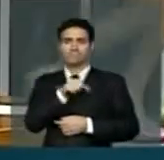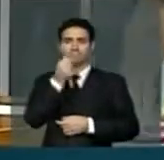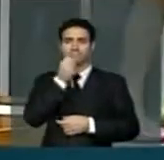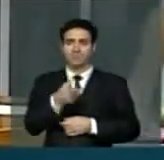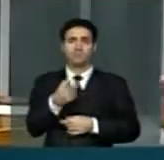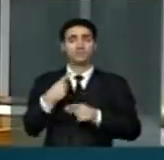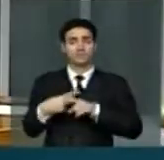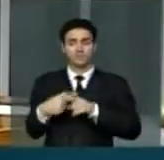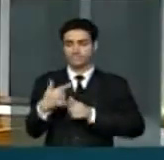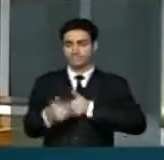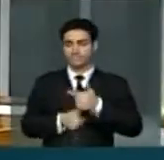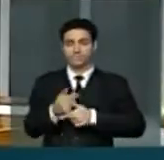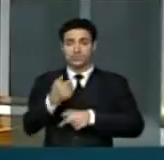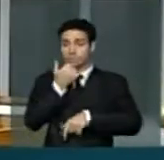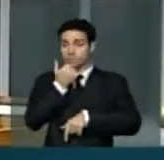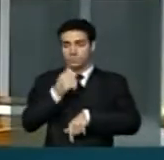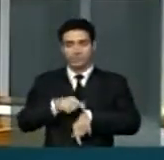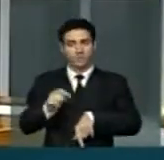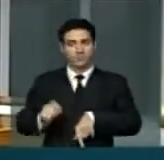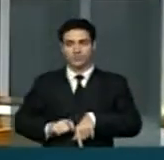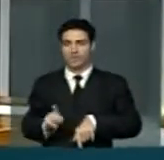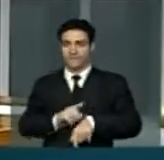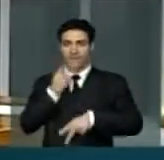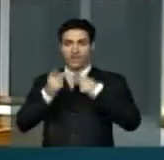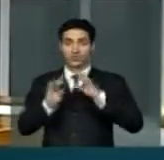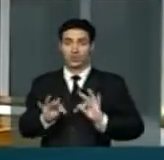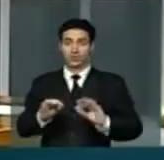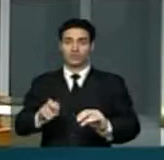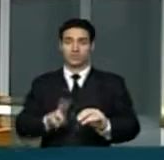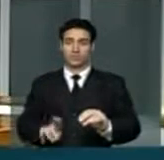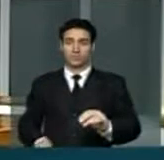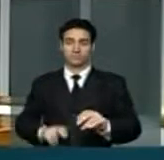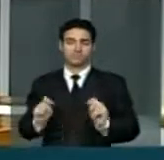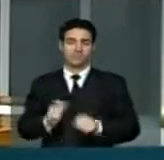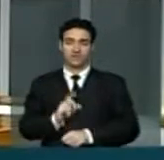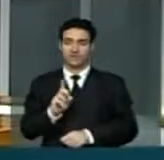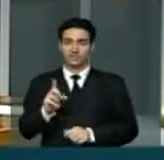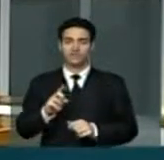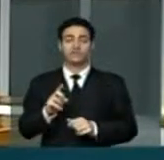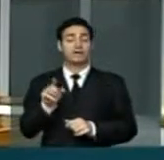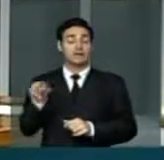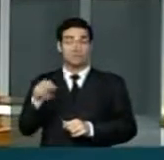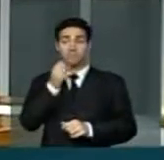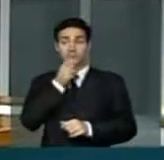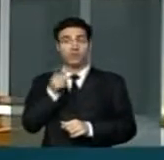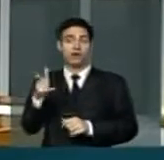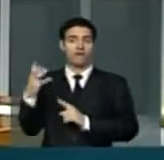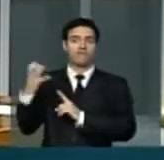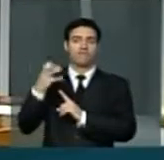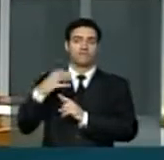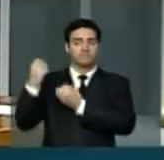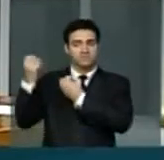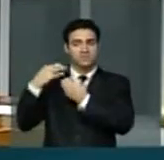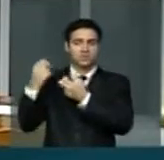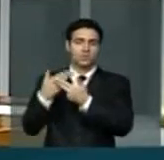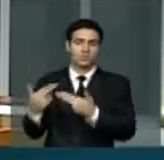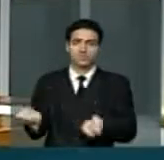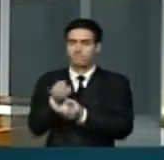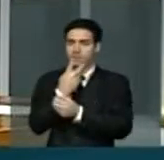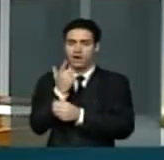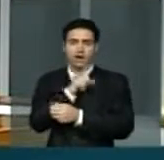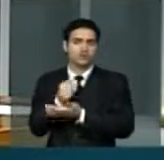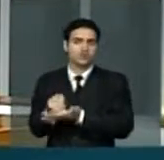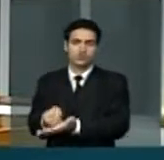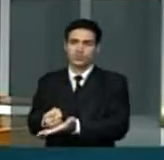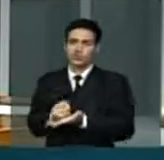pela exiguidade do tempo nesta tribuna eu não conseguirei nominar, exerceram sobre mim. Eles muito contribuíram